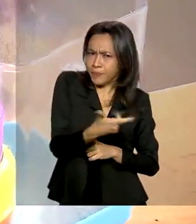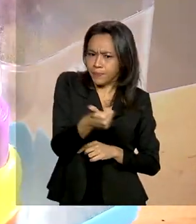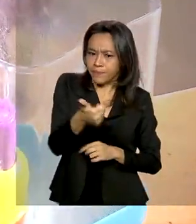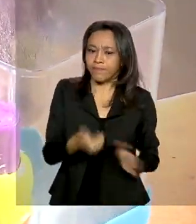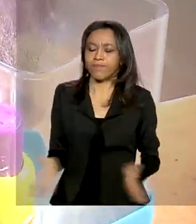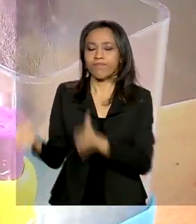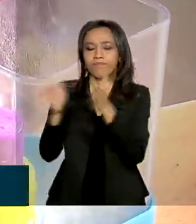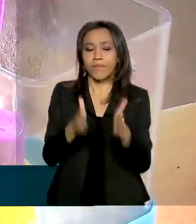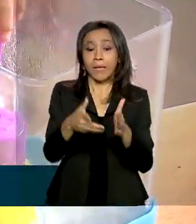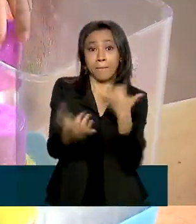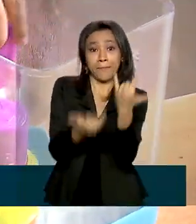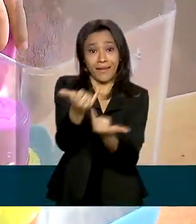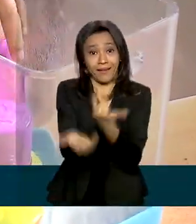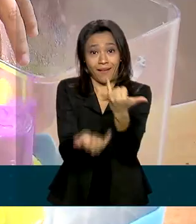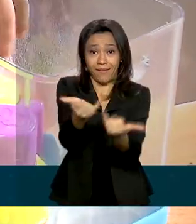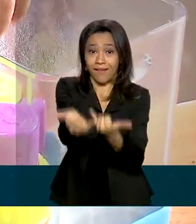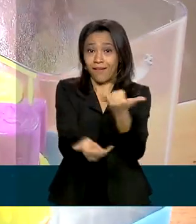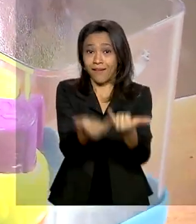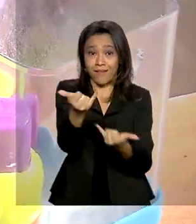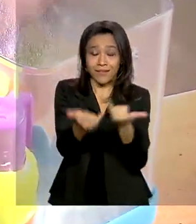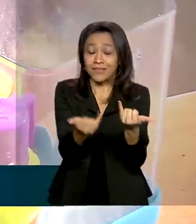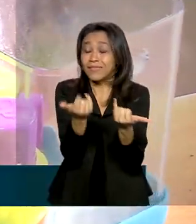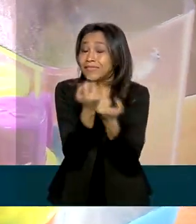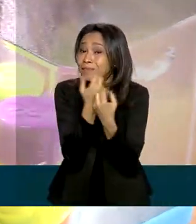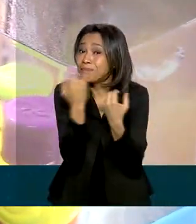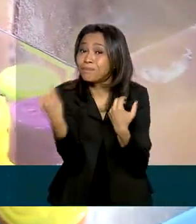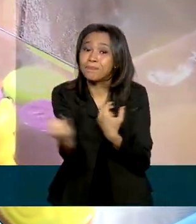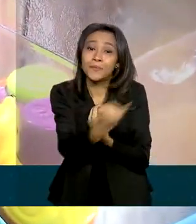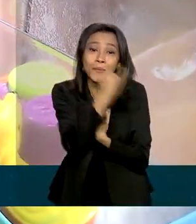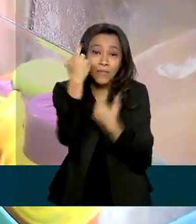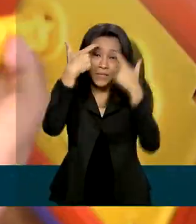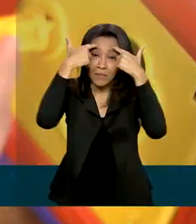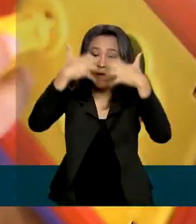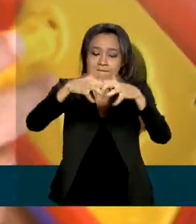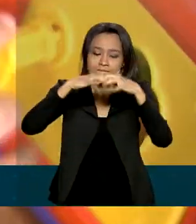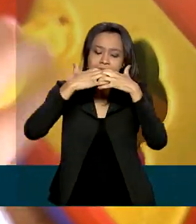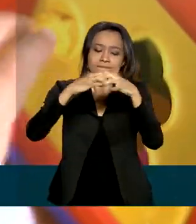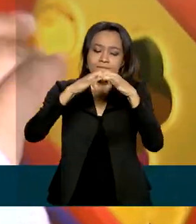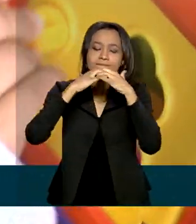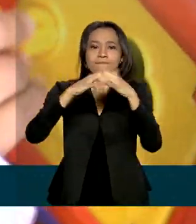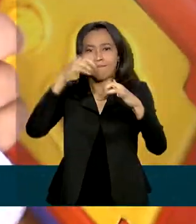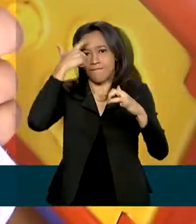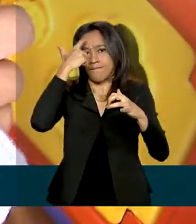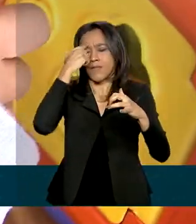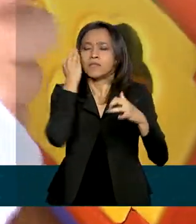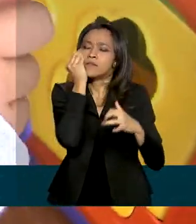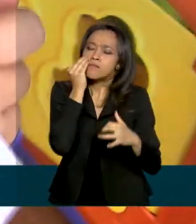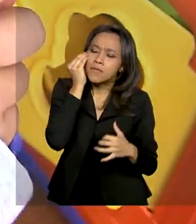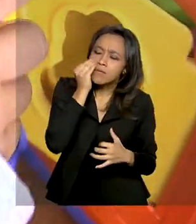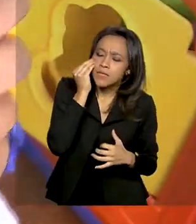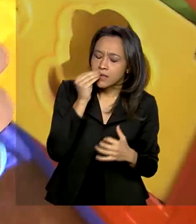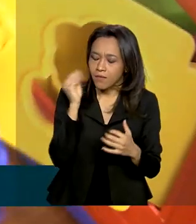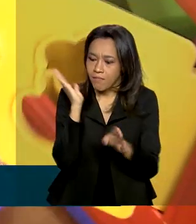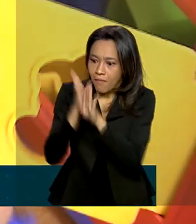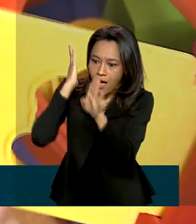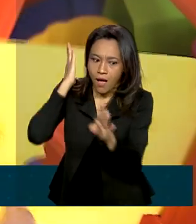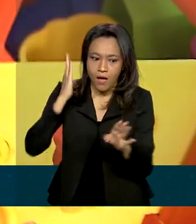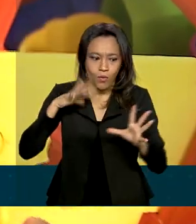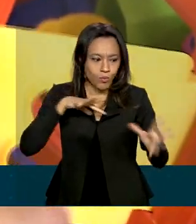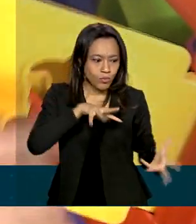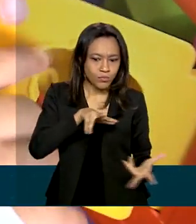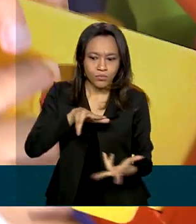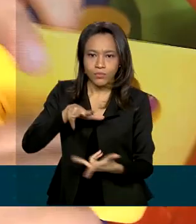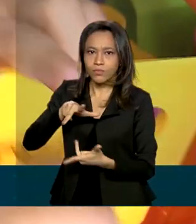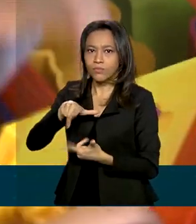Brincar faz parte do desenvolvimento cognitivo da criança. É experimentação, é descoberta do mundo